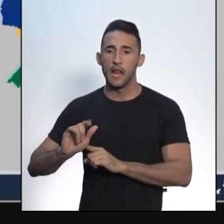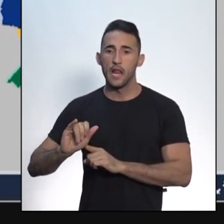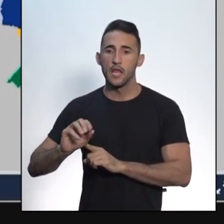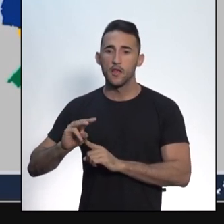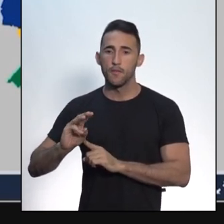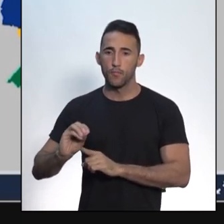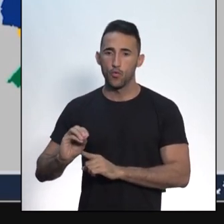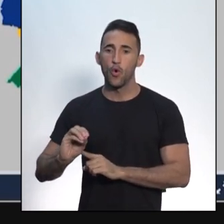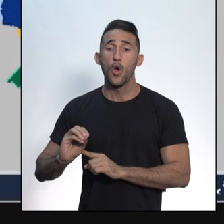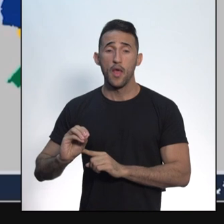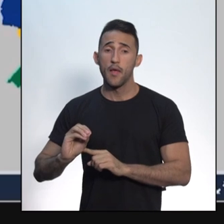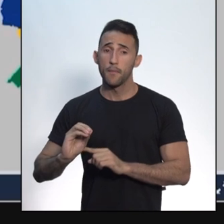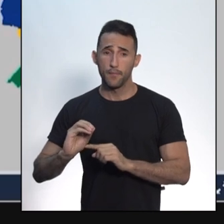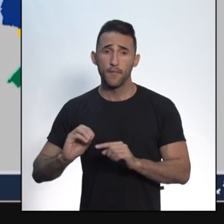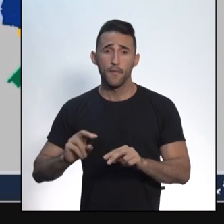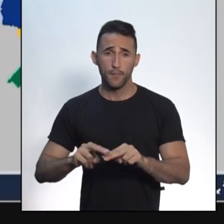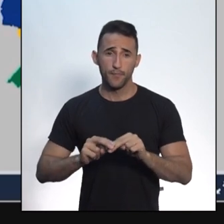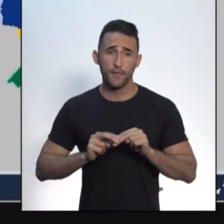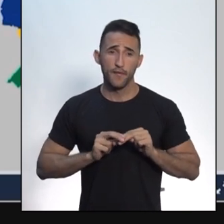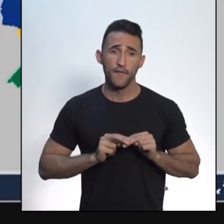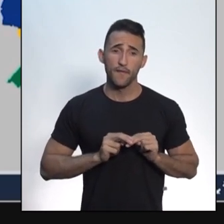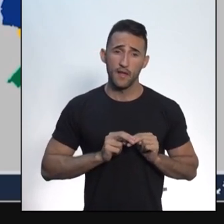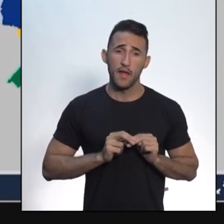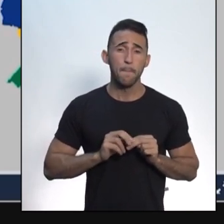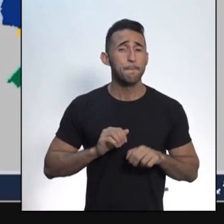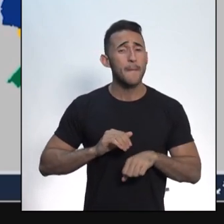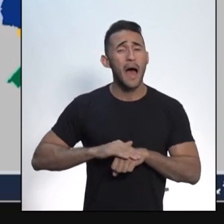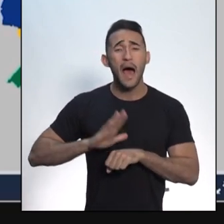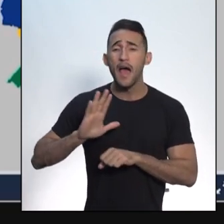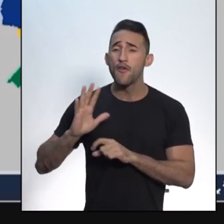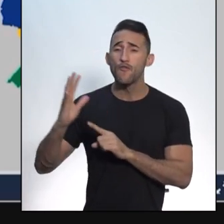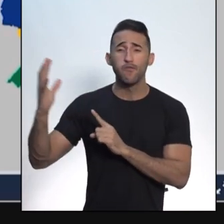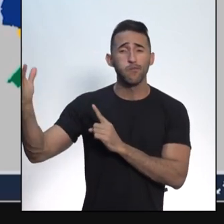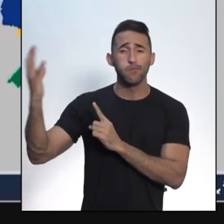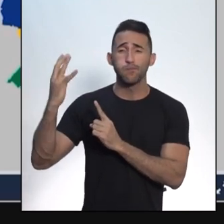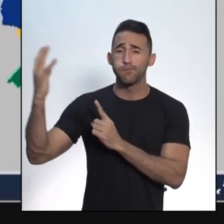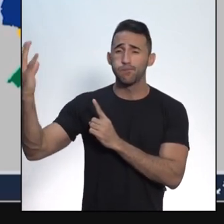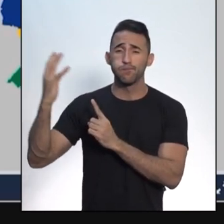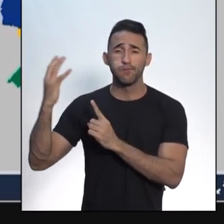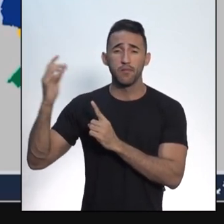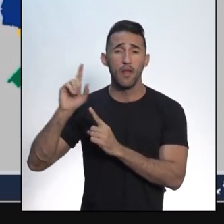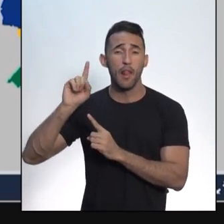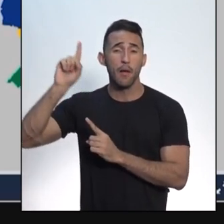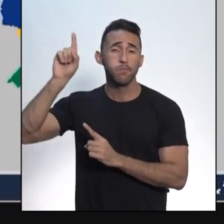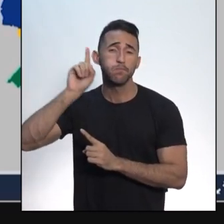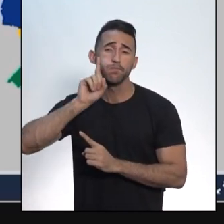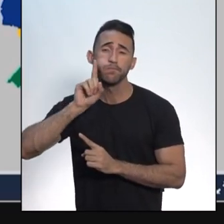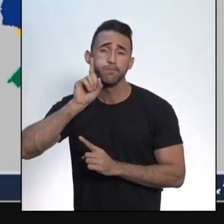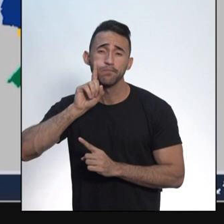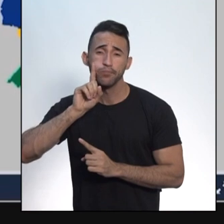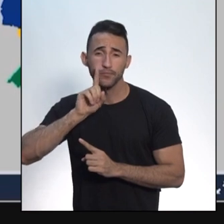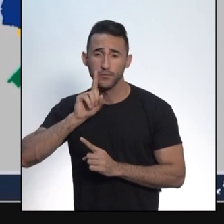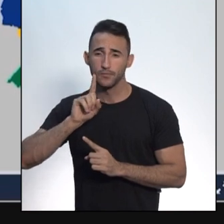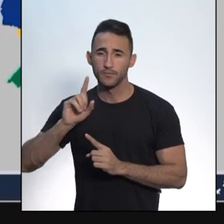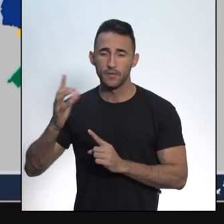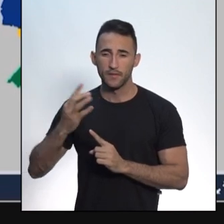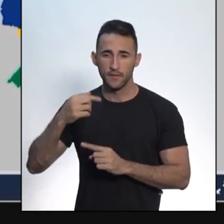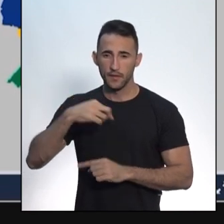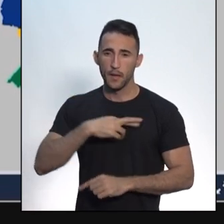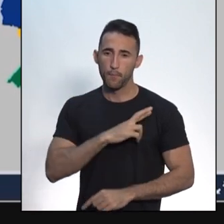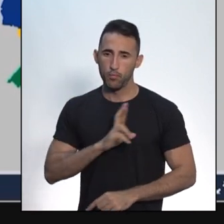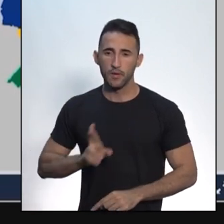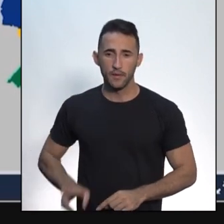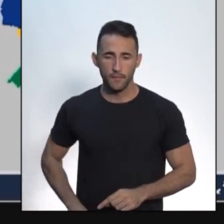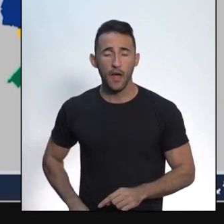federalismo é uma das maiores influências da República, dos Estados Unidos, da América, como eu já